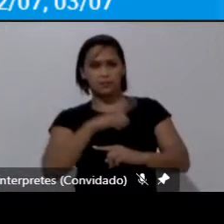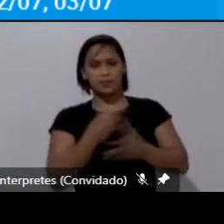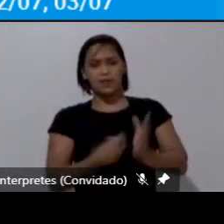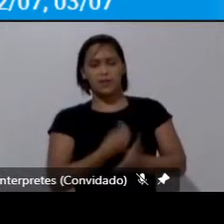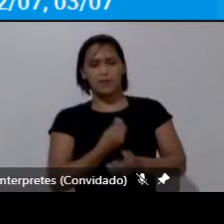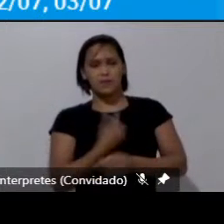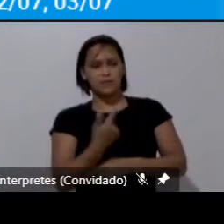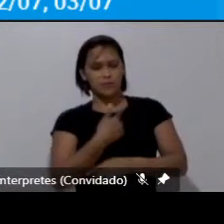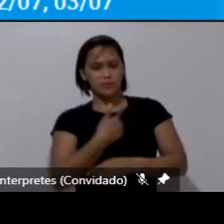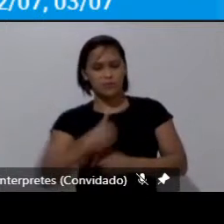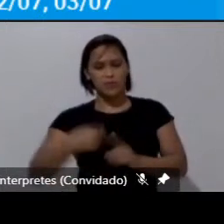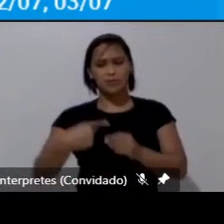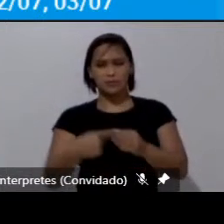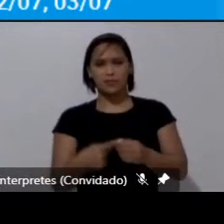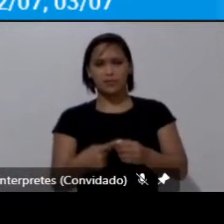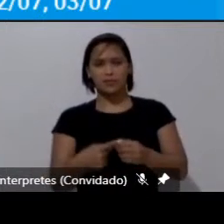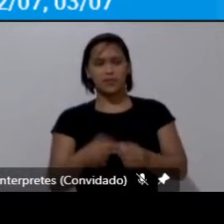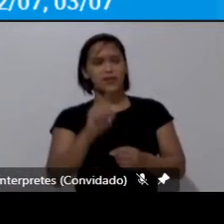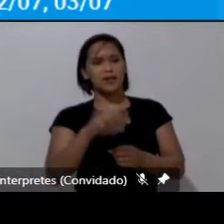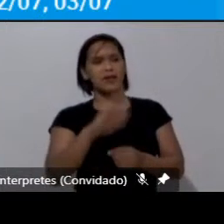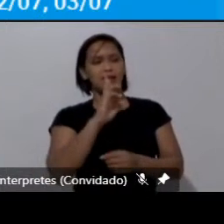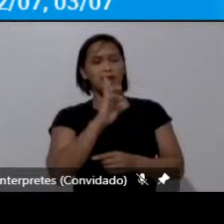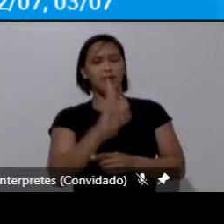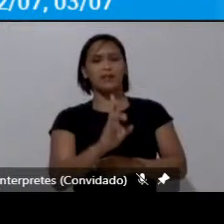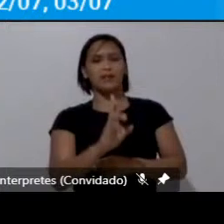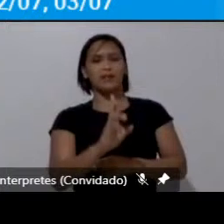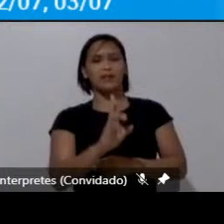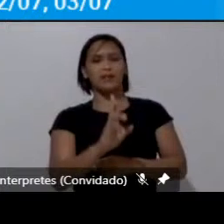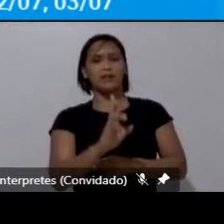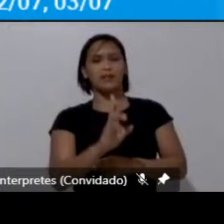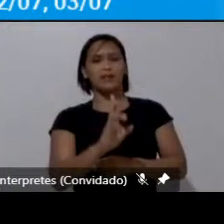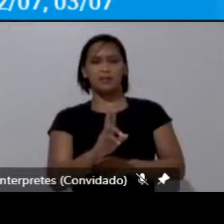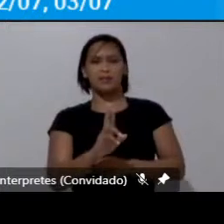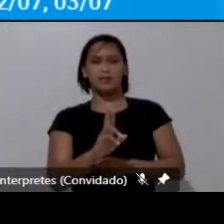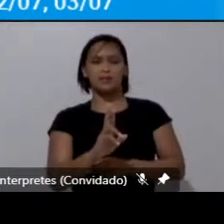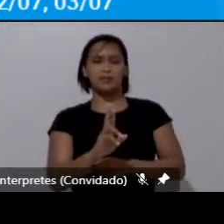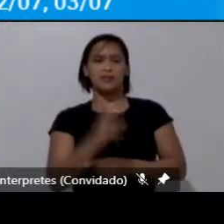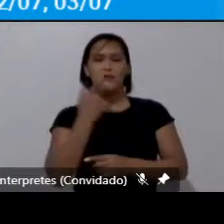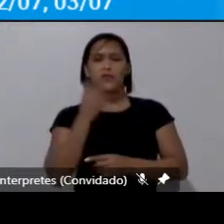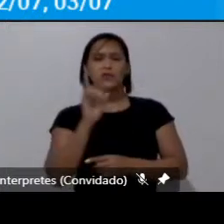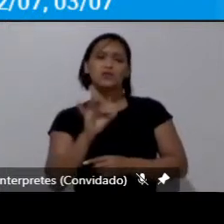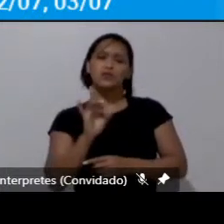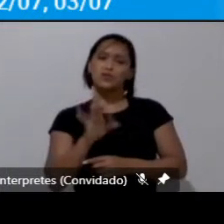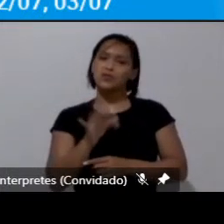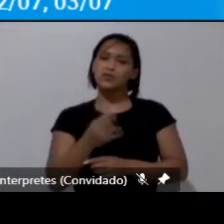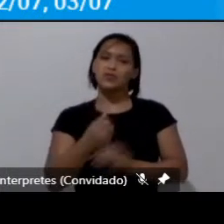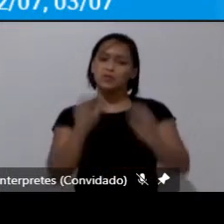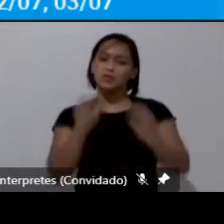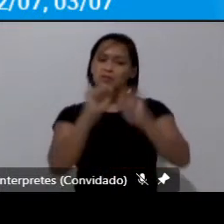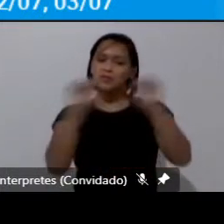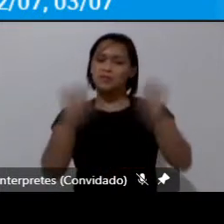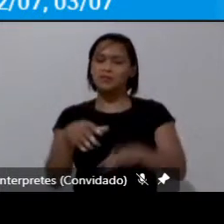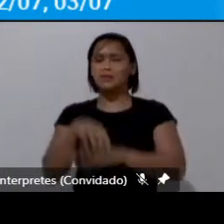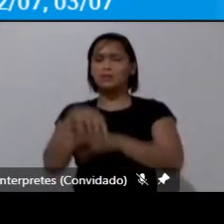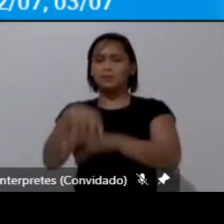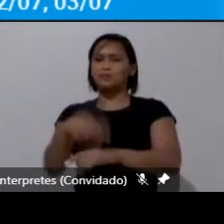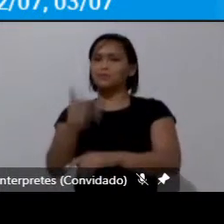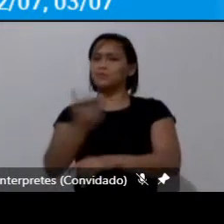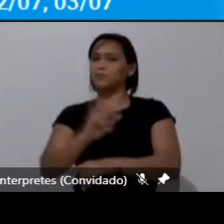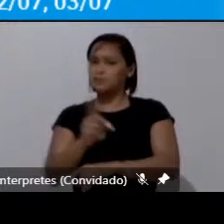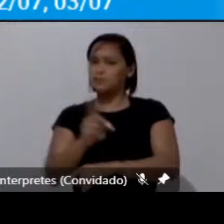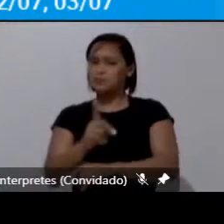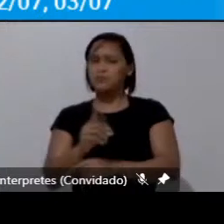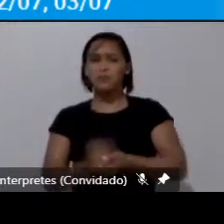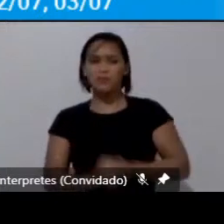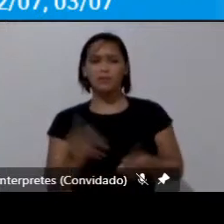nossas cidades é resolvido na base de um simples sistema de transporte não de